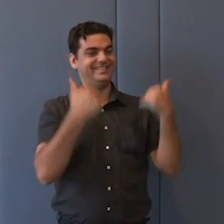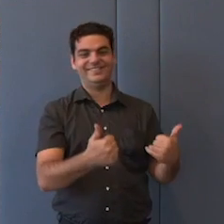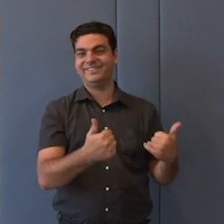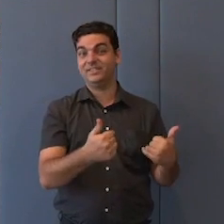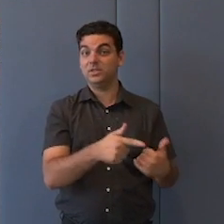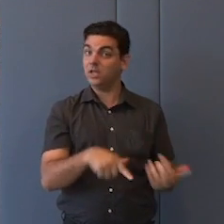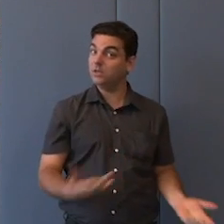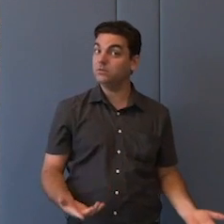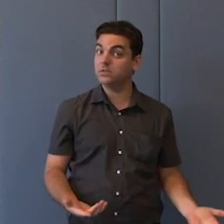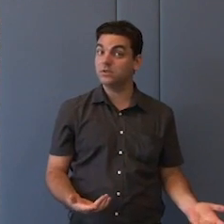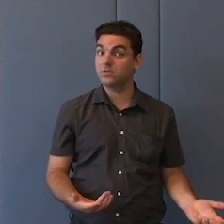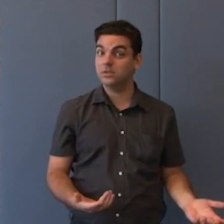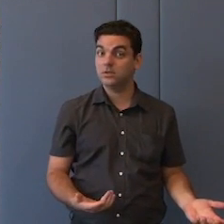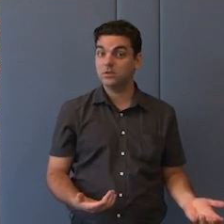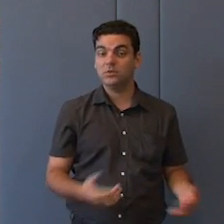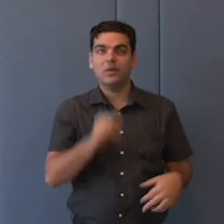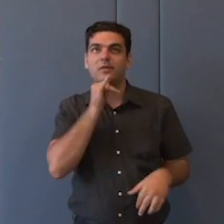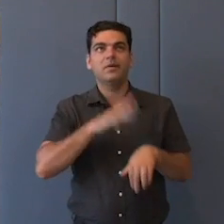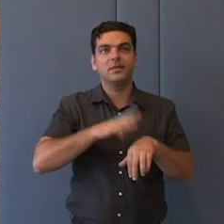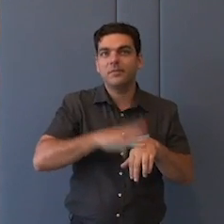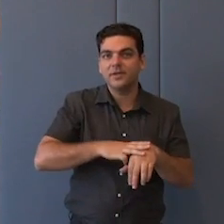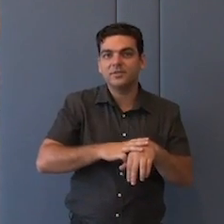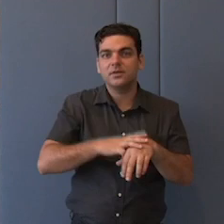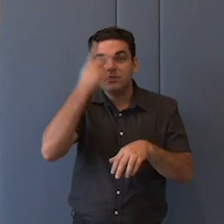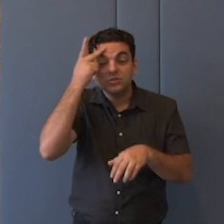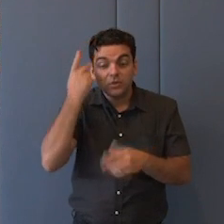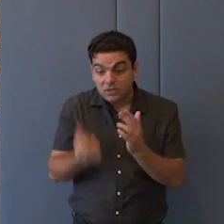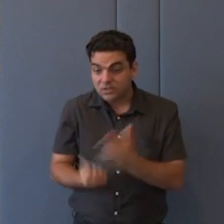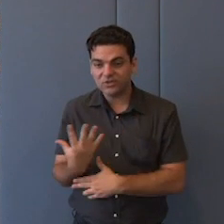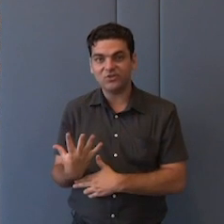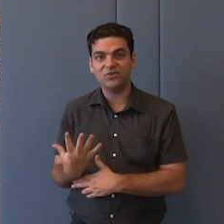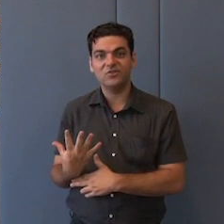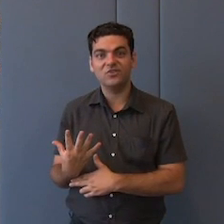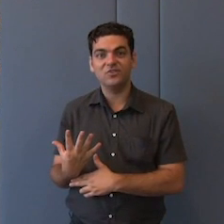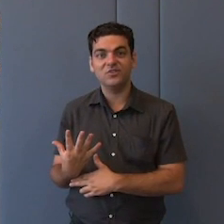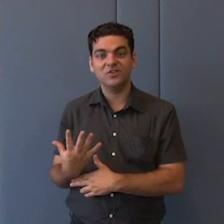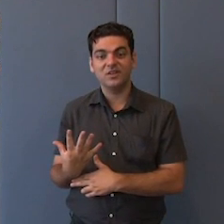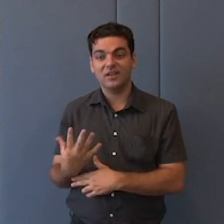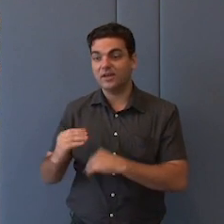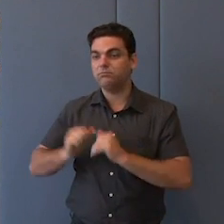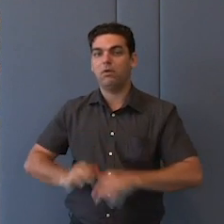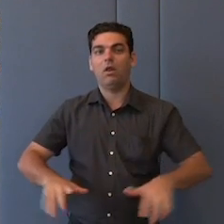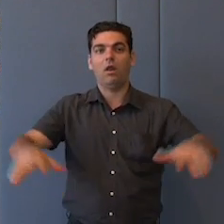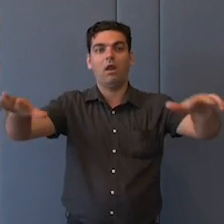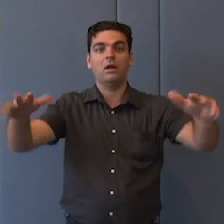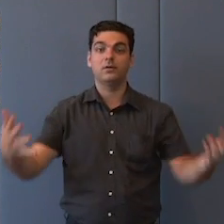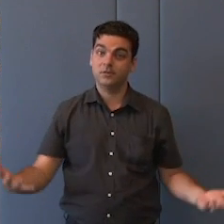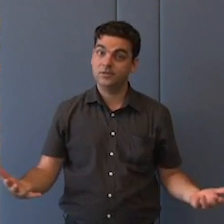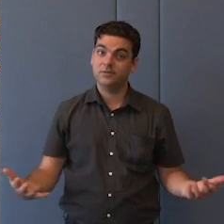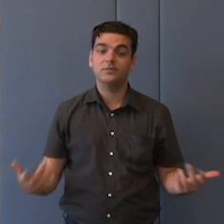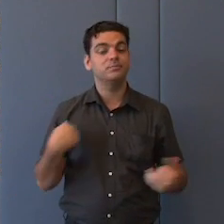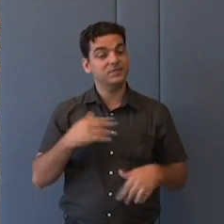um sistema matemático nunca vai ser capaz de se esgotar, e sempre haverá uma incompletude, sempre haverá algo que